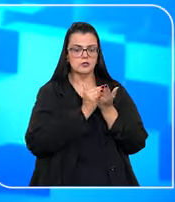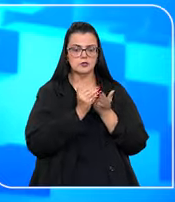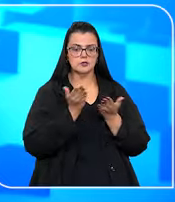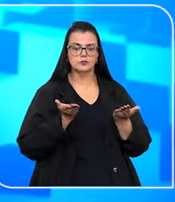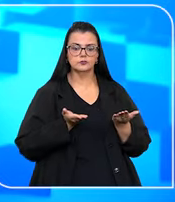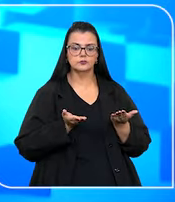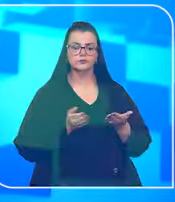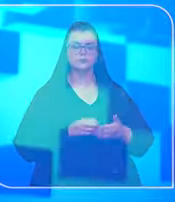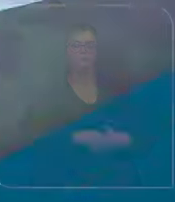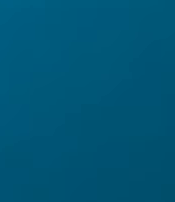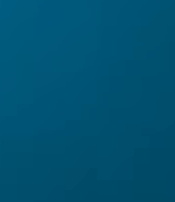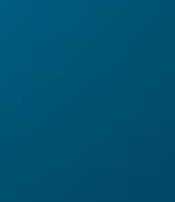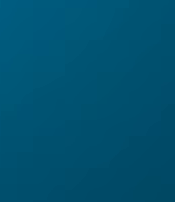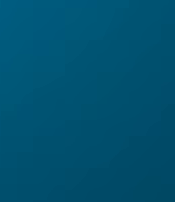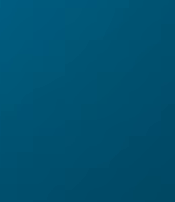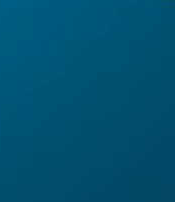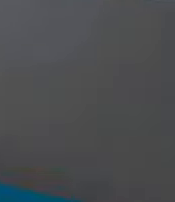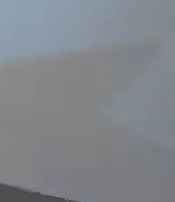agora.